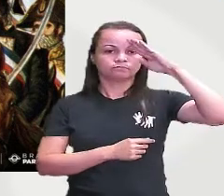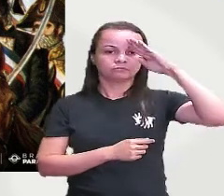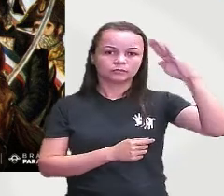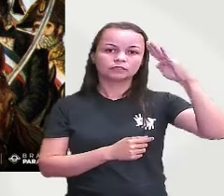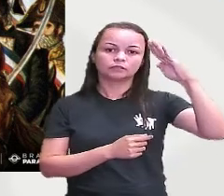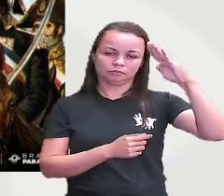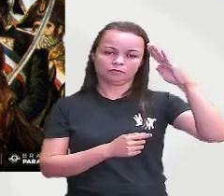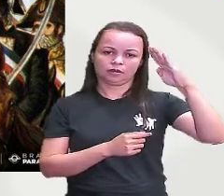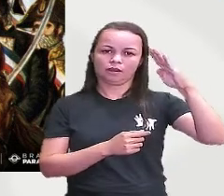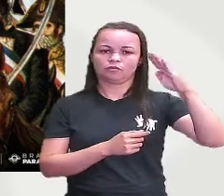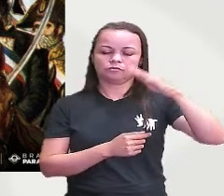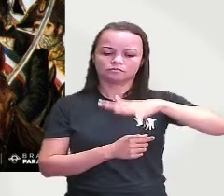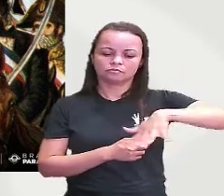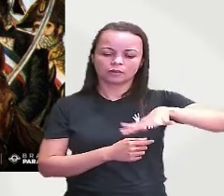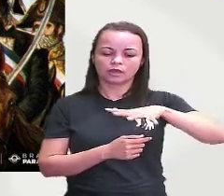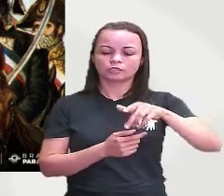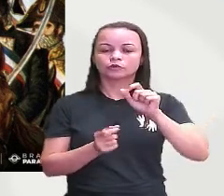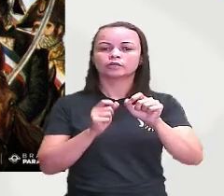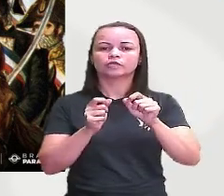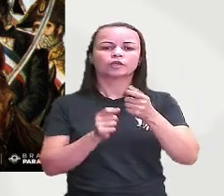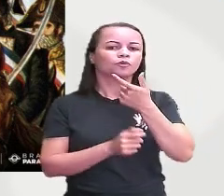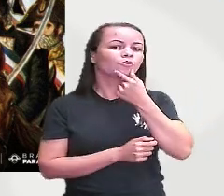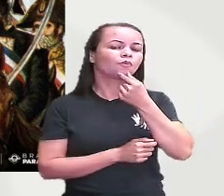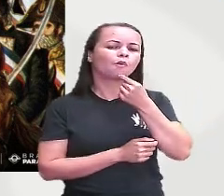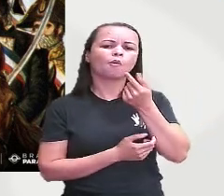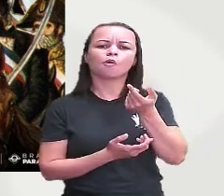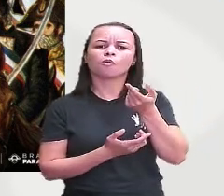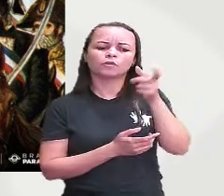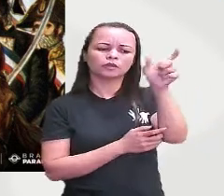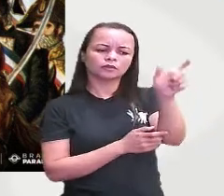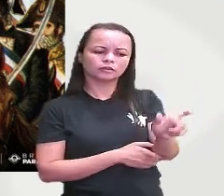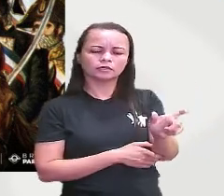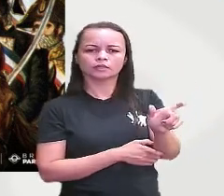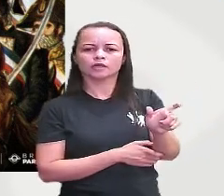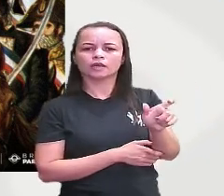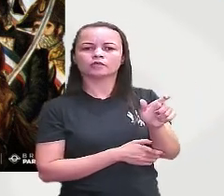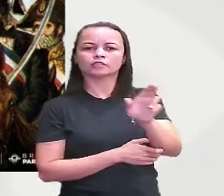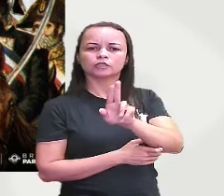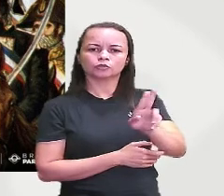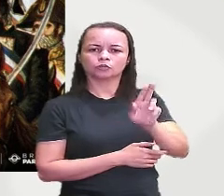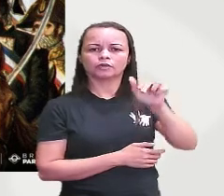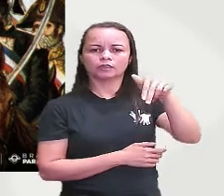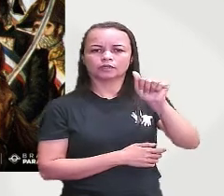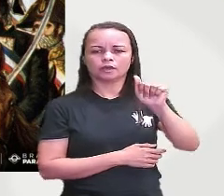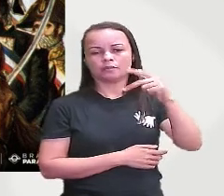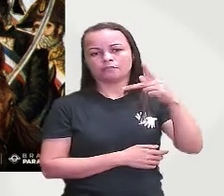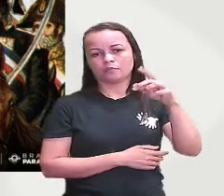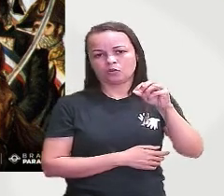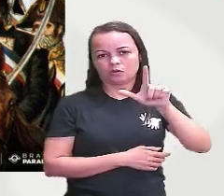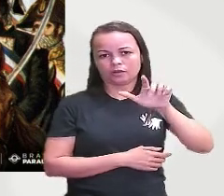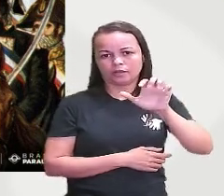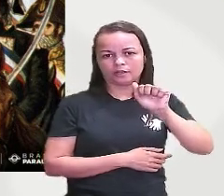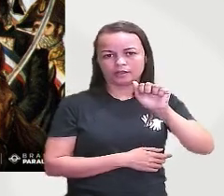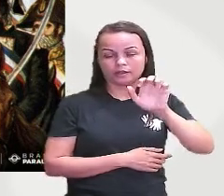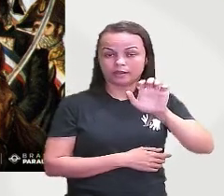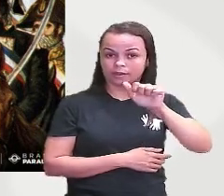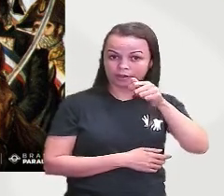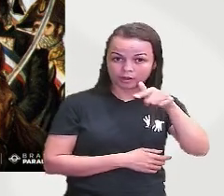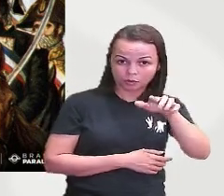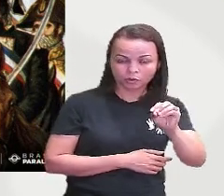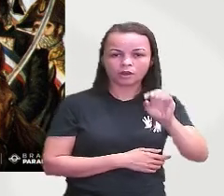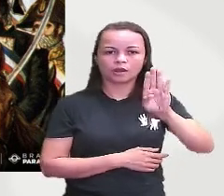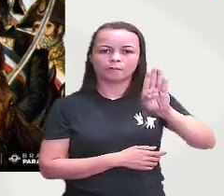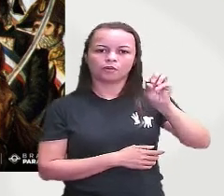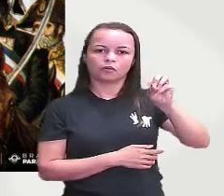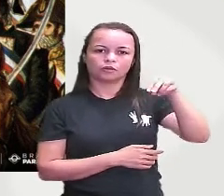um homem, um homem chamado Napoleão Bonaparte não se vocês lembram que esse nome